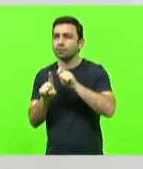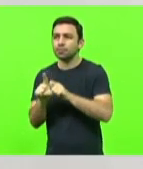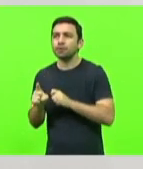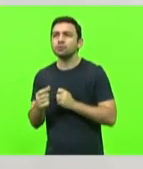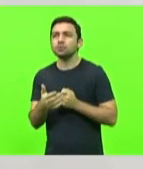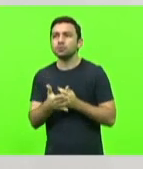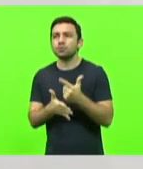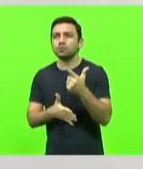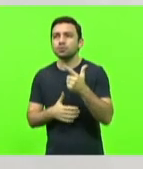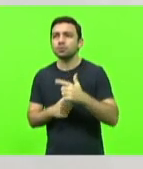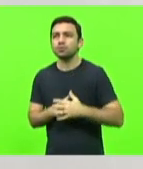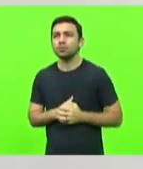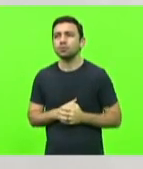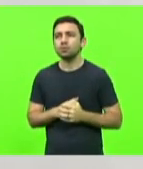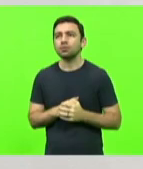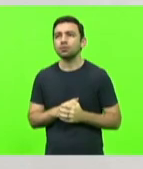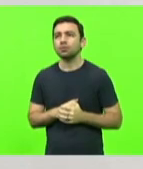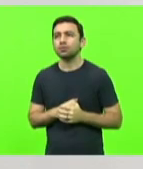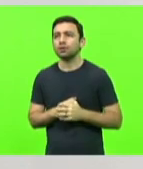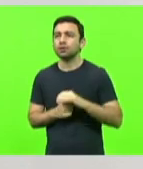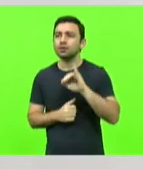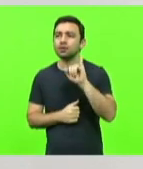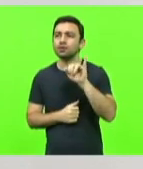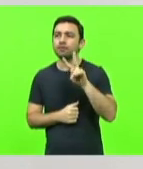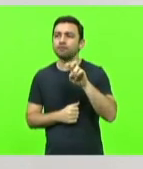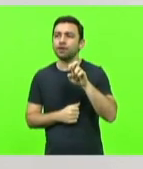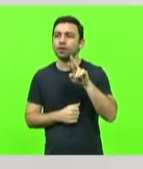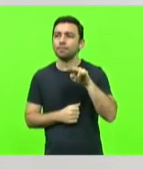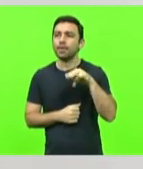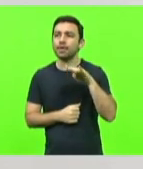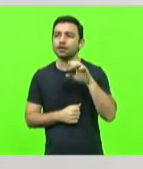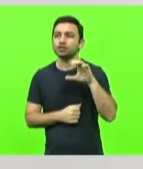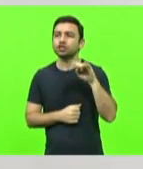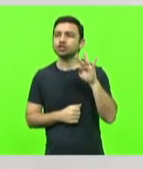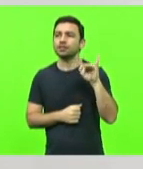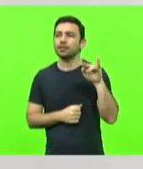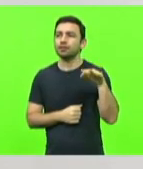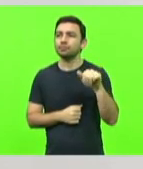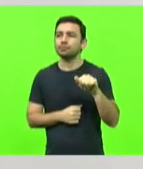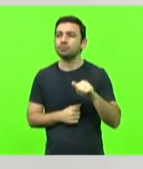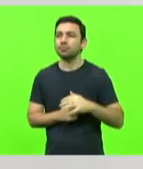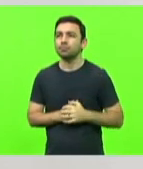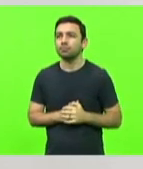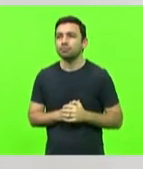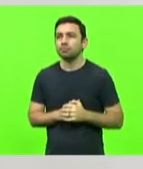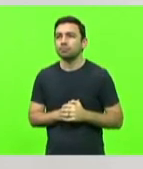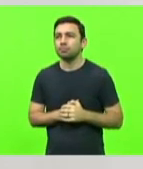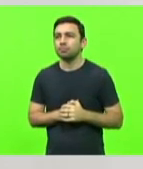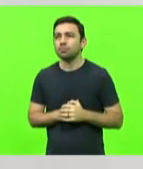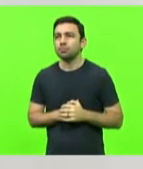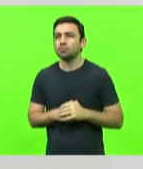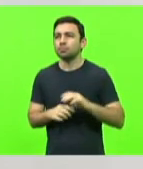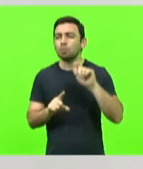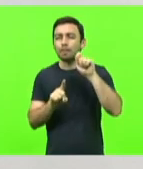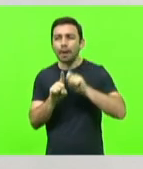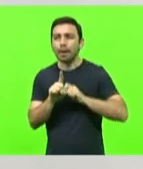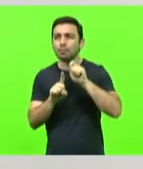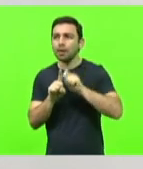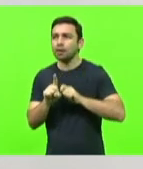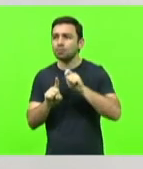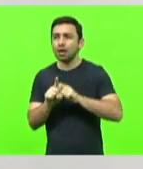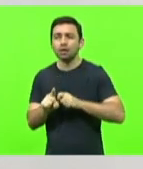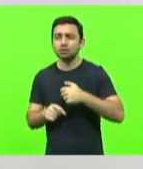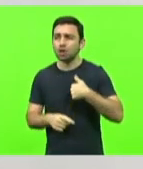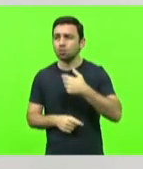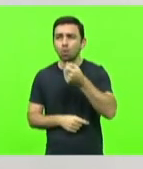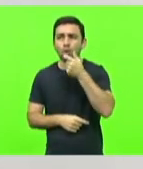né, a Ivermectina, ah, não pode falar, vou falar, Ivermectina, todos os meses, todo mês eu tomo, a minha